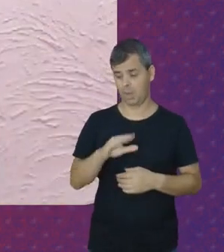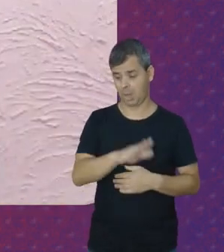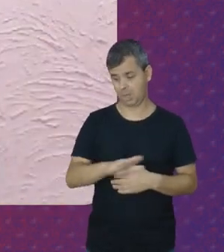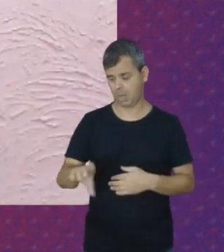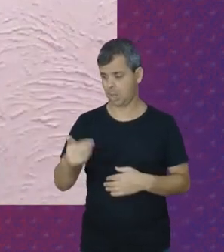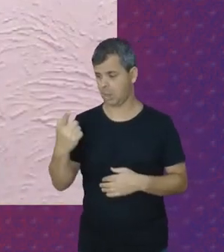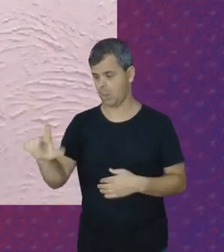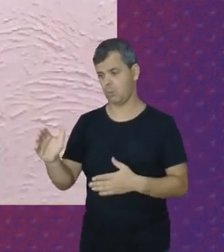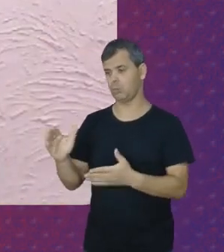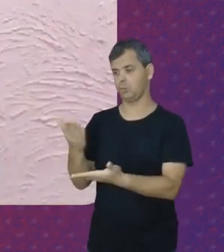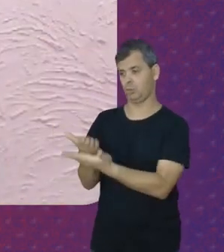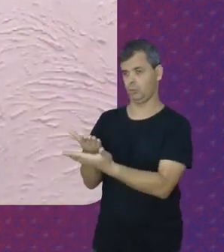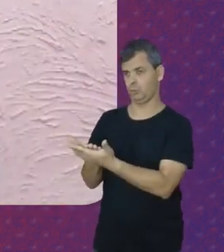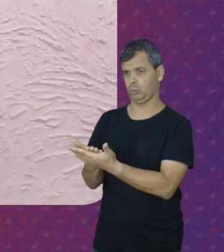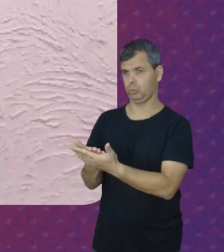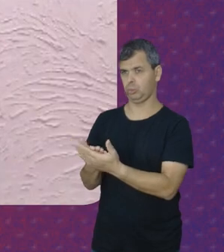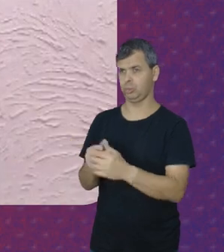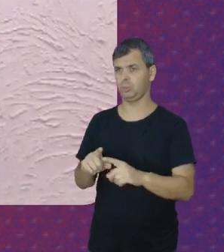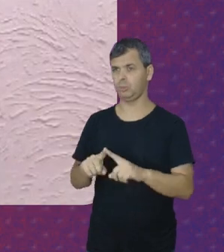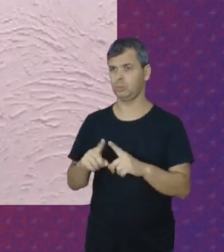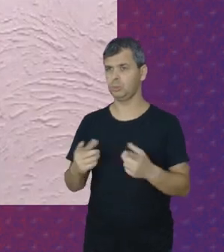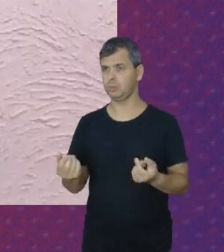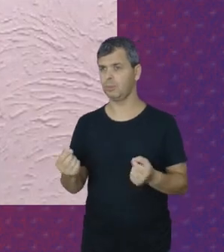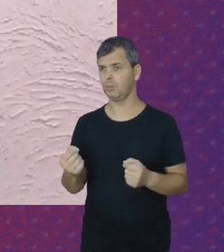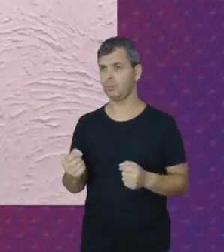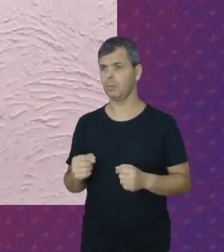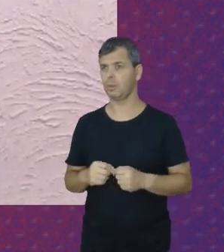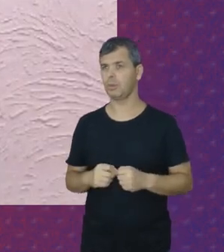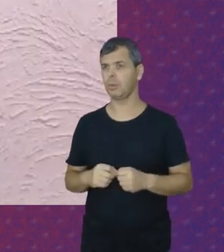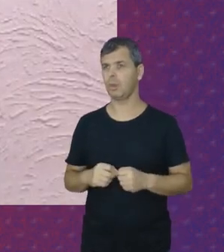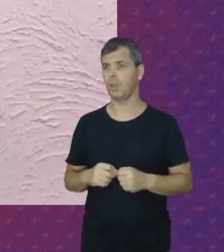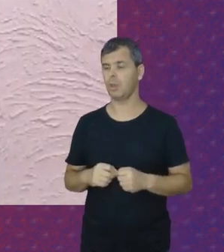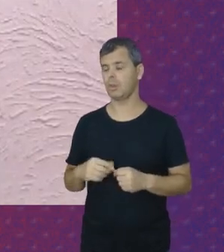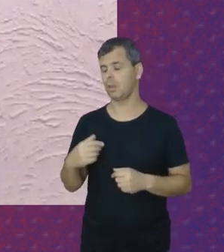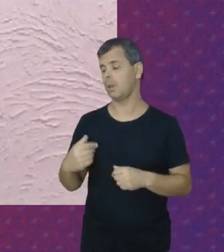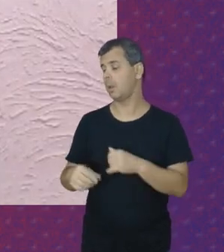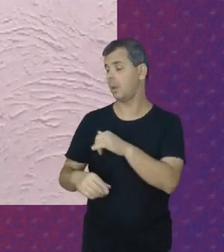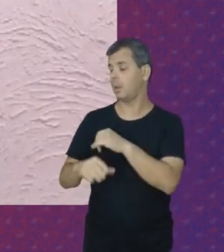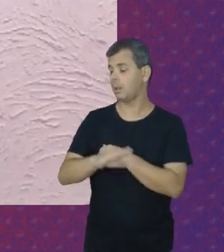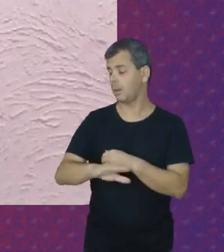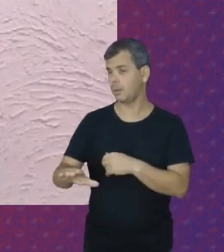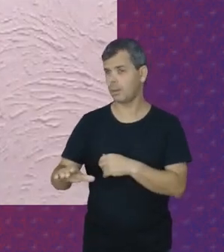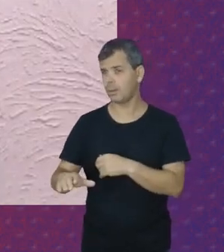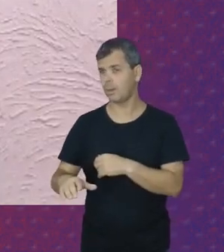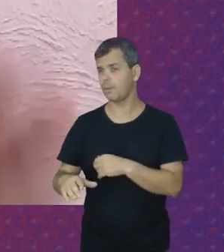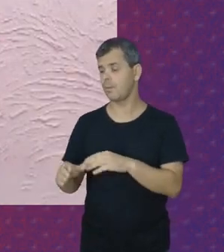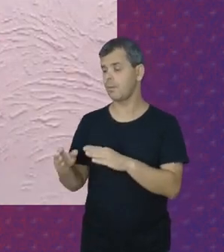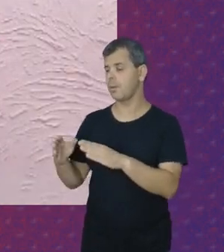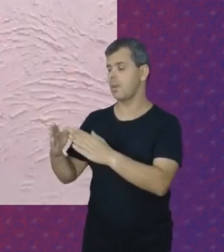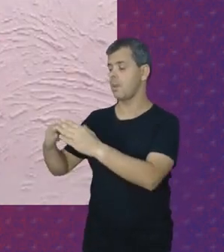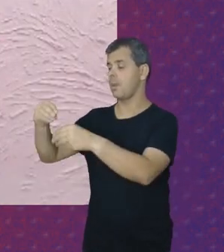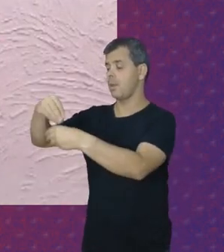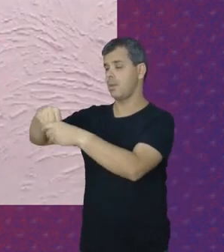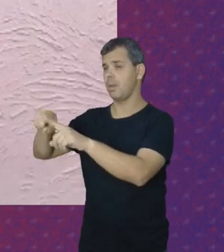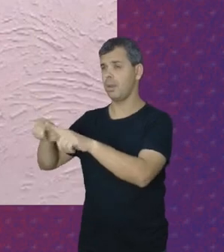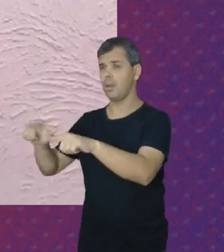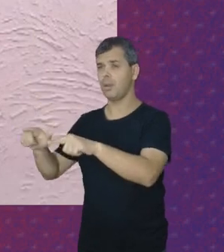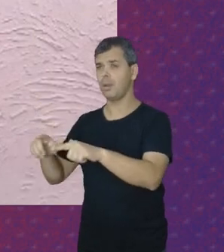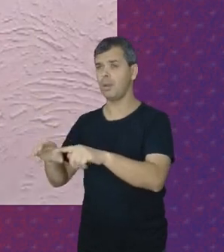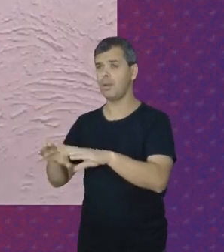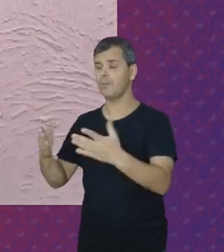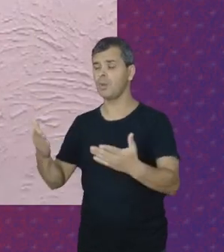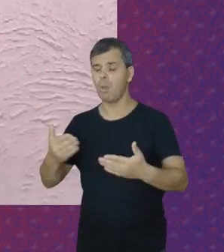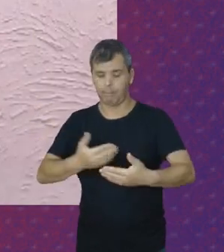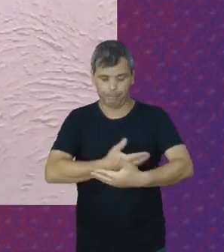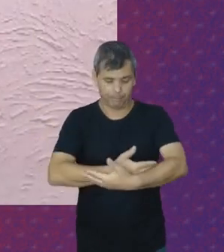estuda E a criança Quando não vira Uma Trabalhadora doméstica Nos serviços gerais Vira uma